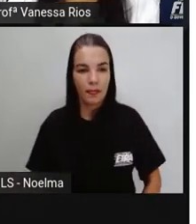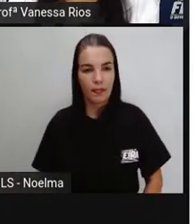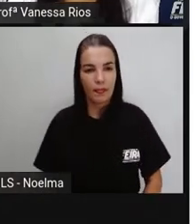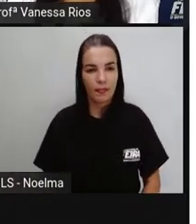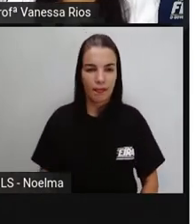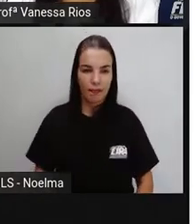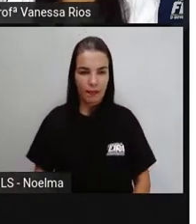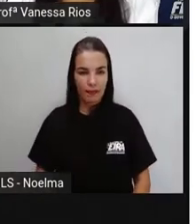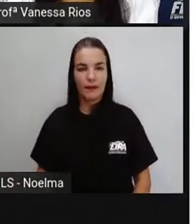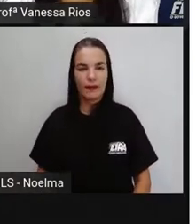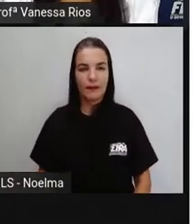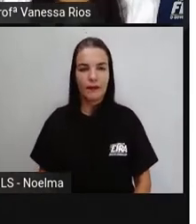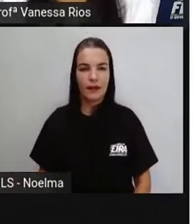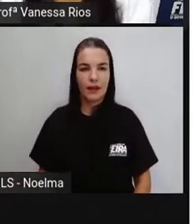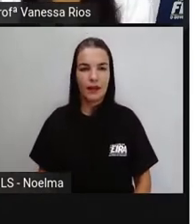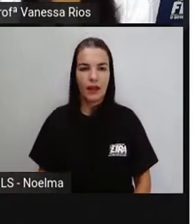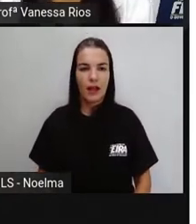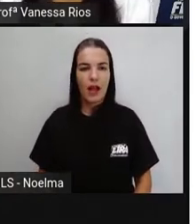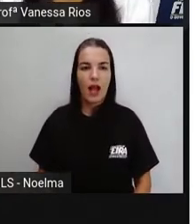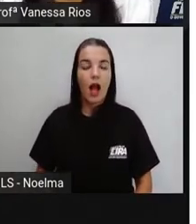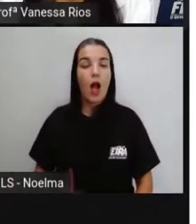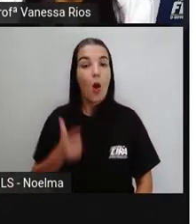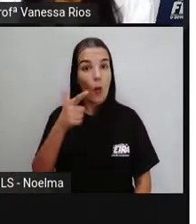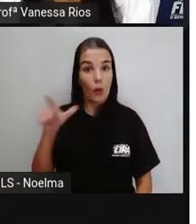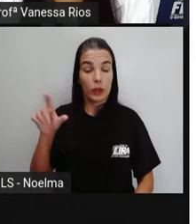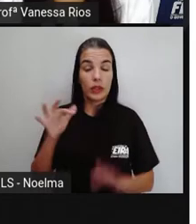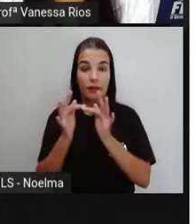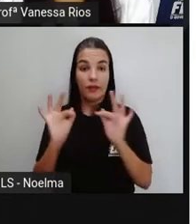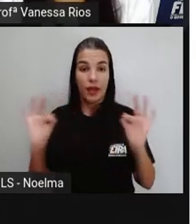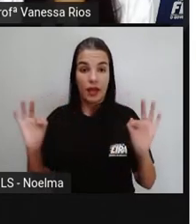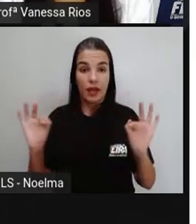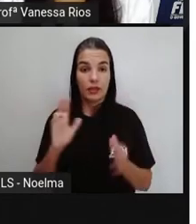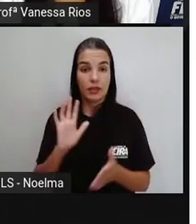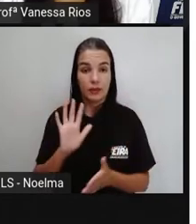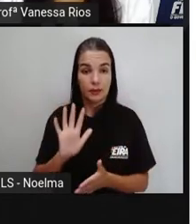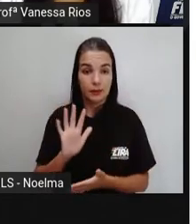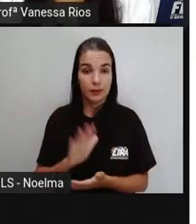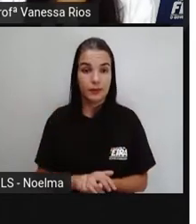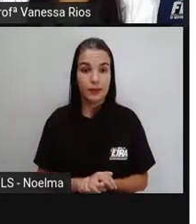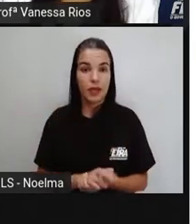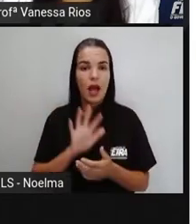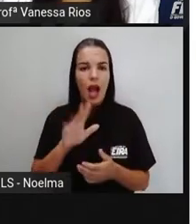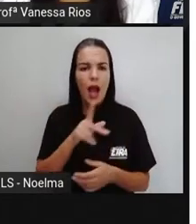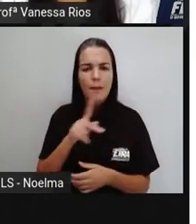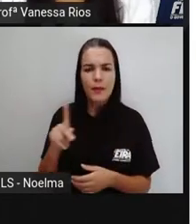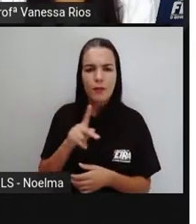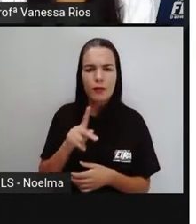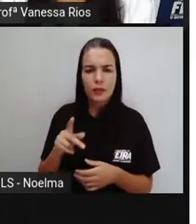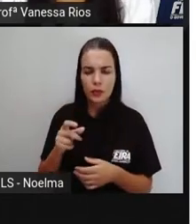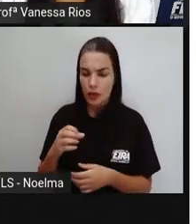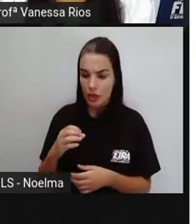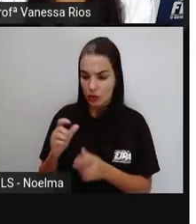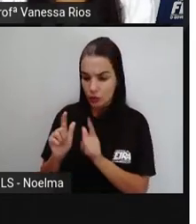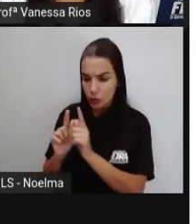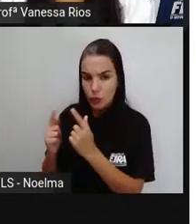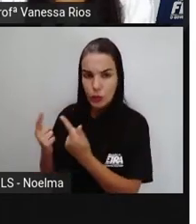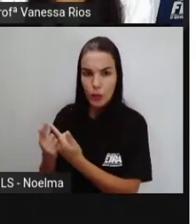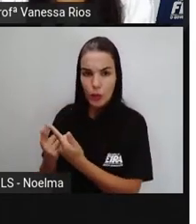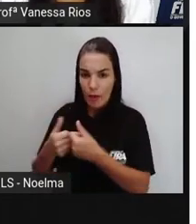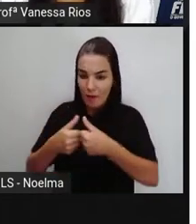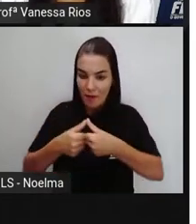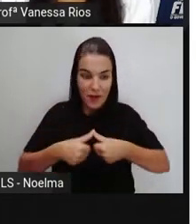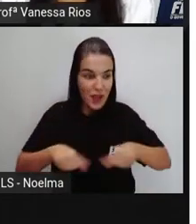apresentou. Mas a Pró escreveu outra frase também. Olhem só. A professora do coral ficou